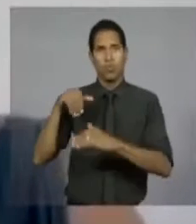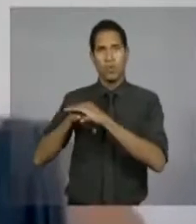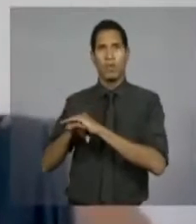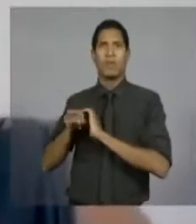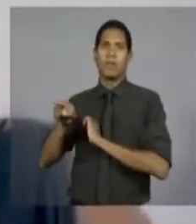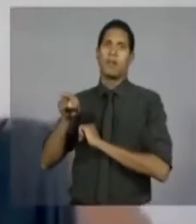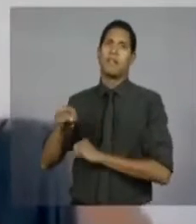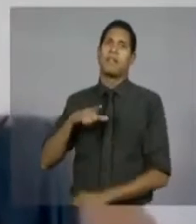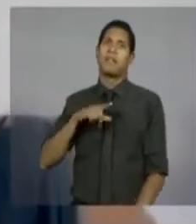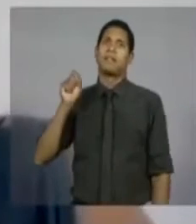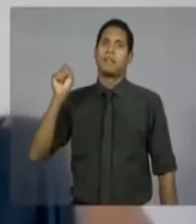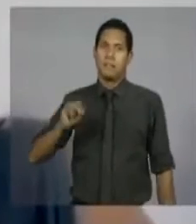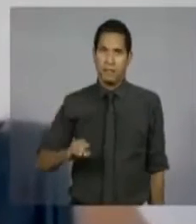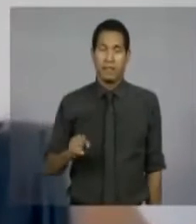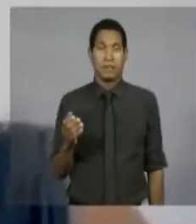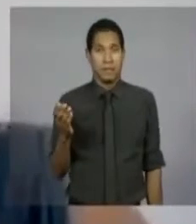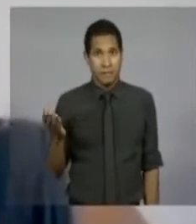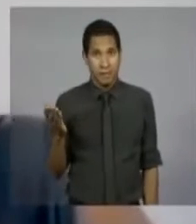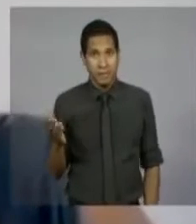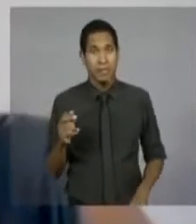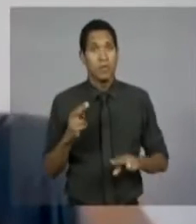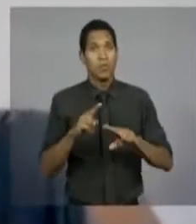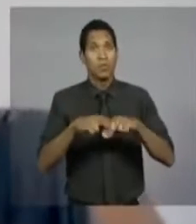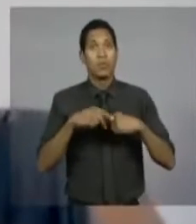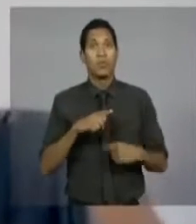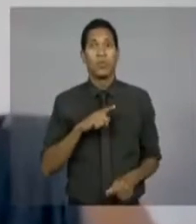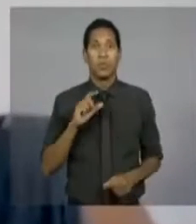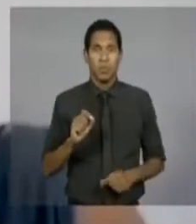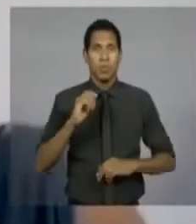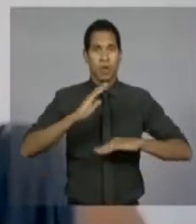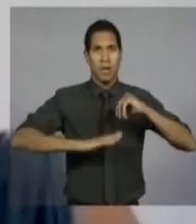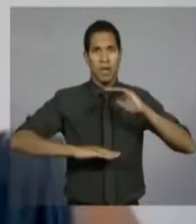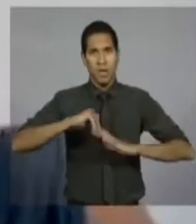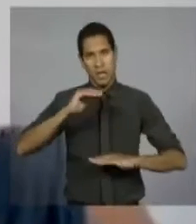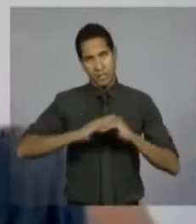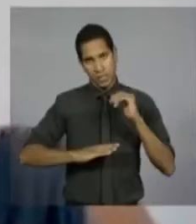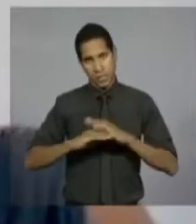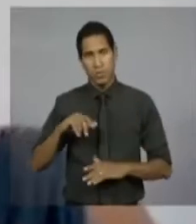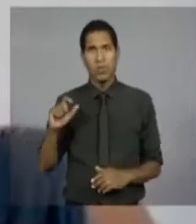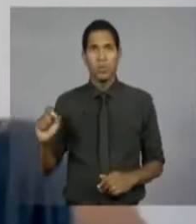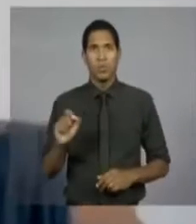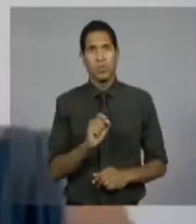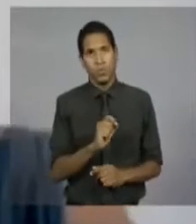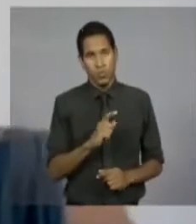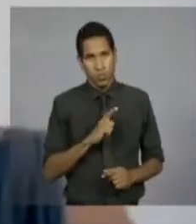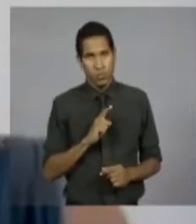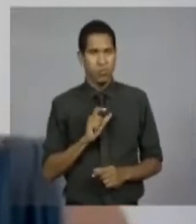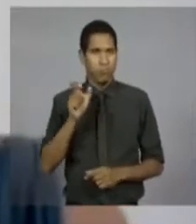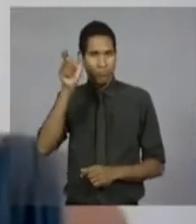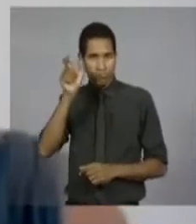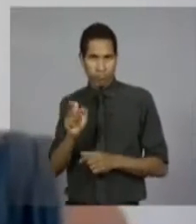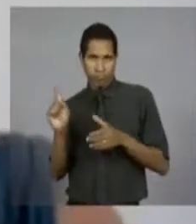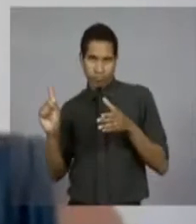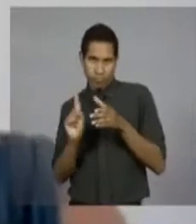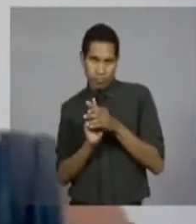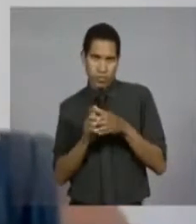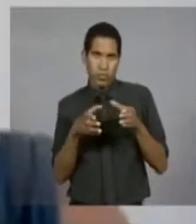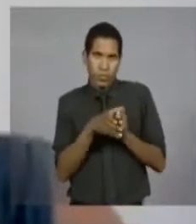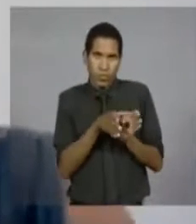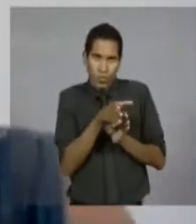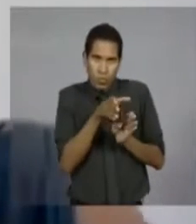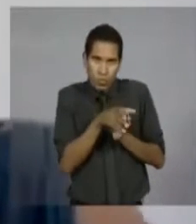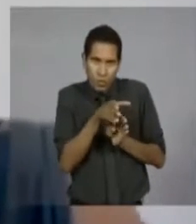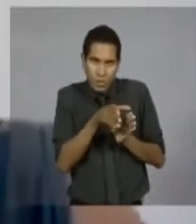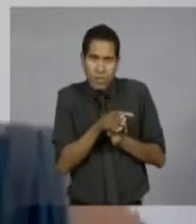Esse dinheiro ficou muito tempo parado em caixa por conta de uma ação movida por integrante do Conselho Gestor da Operação, uma